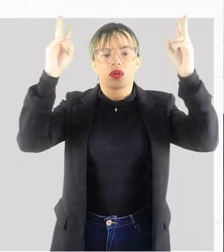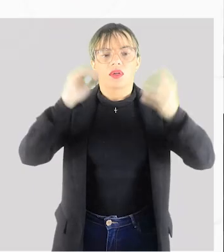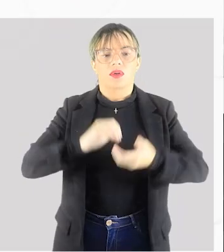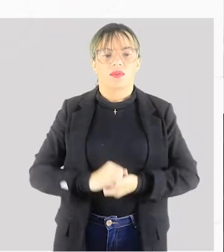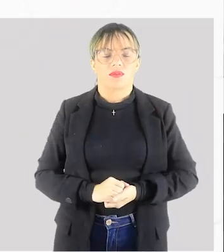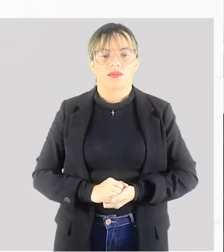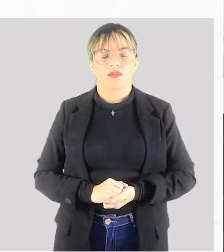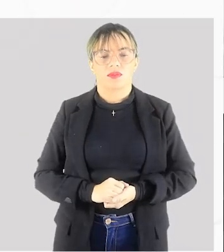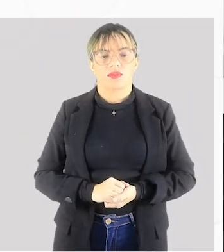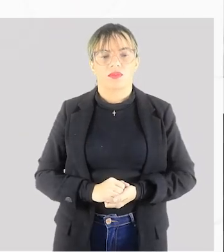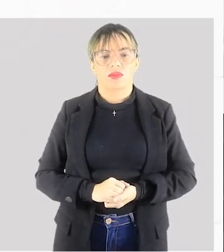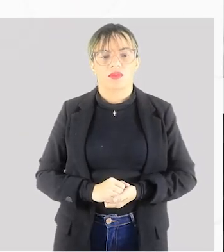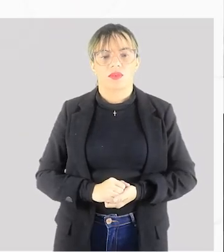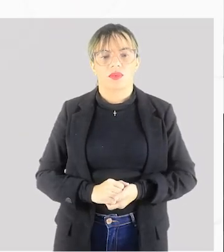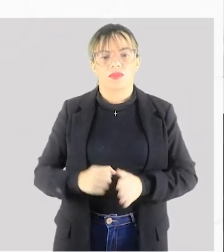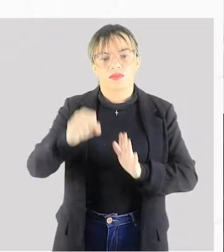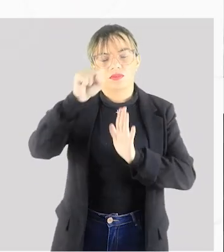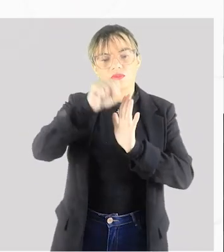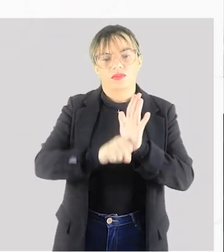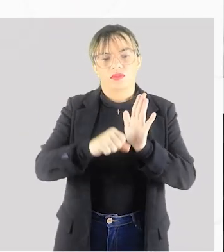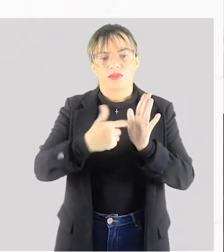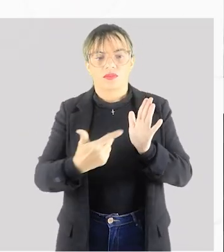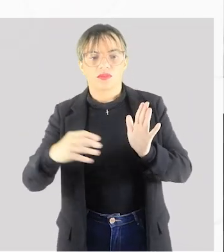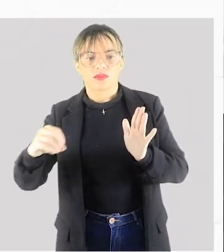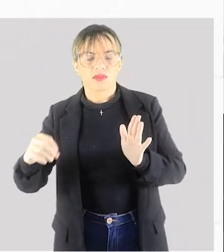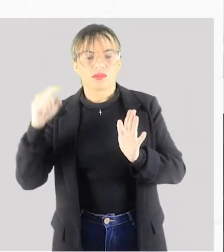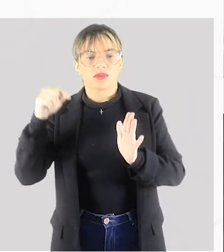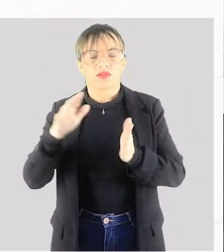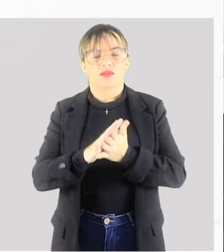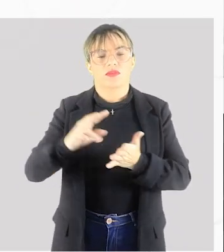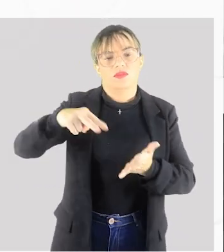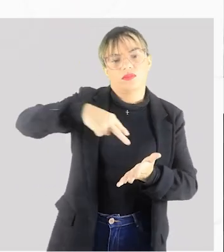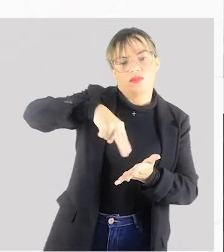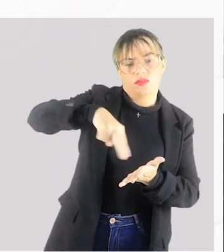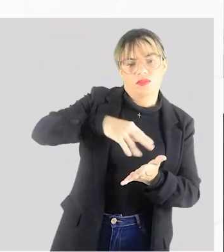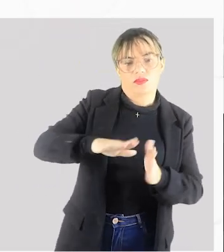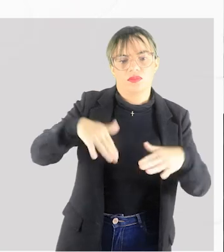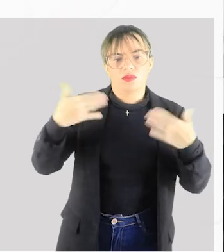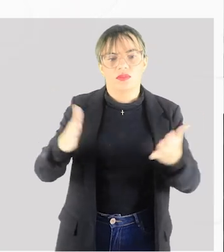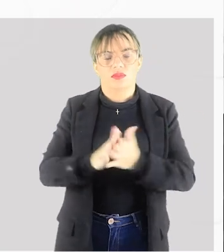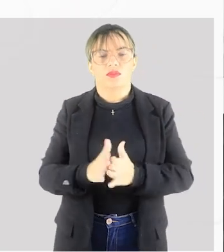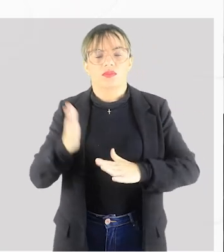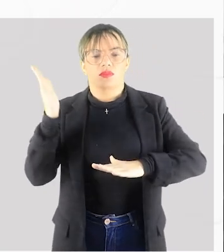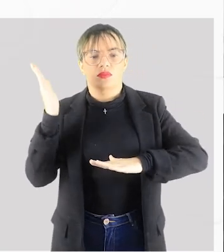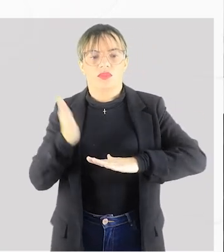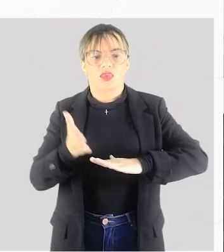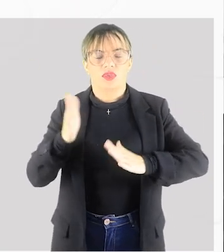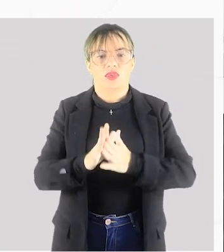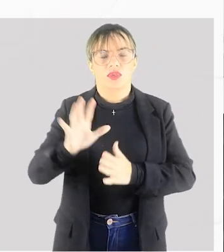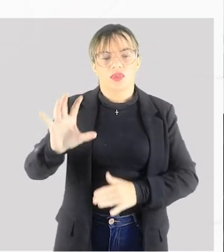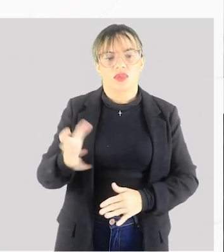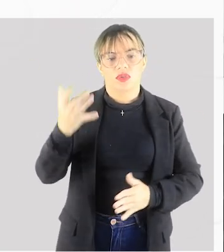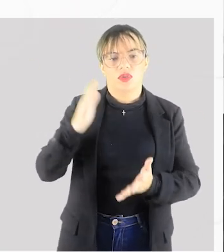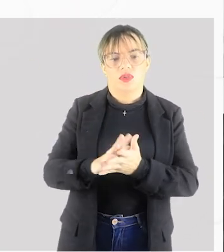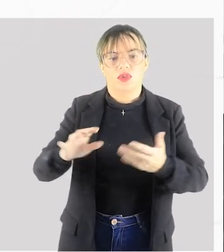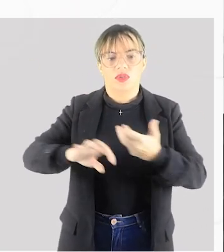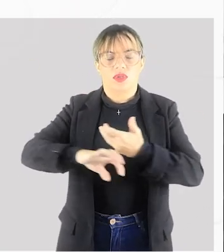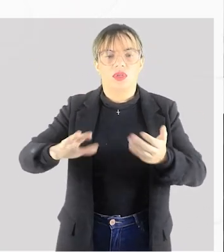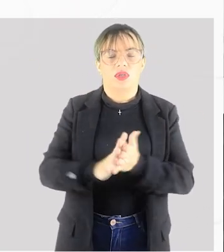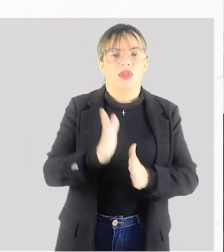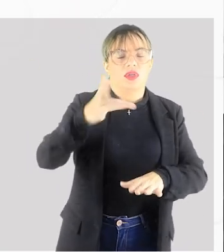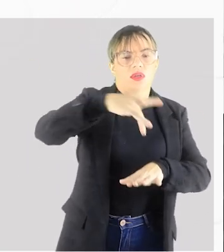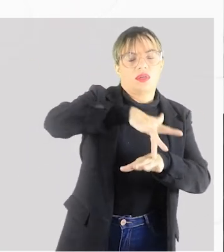E aí no século XX nós temos a dança moderna, onde ocorre uma ruptura do balé clássico,